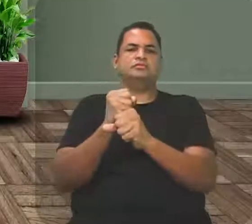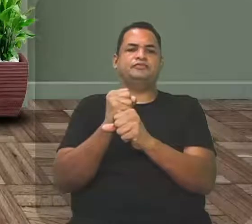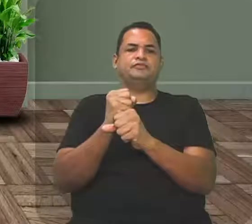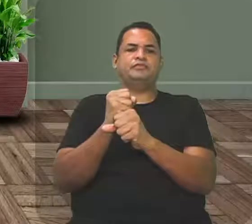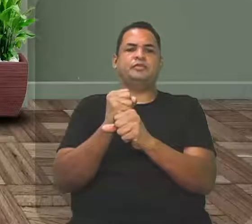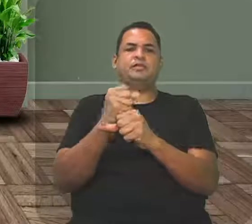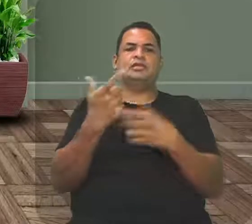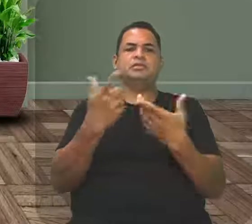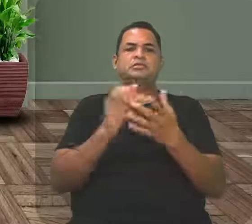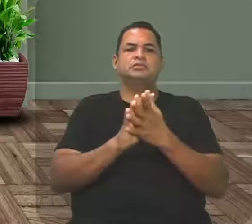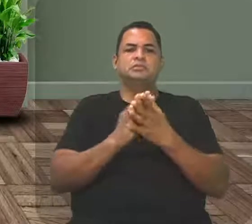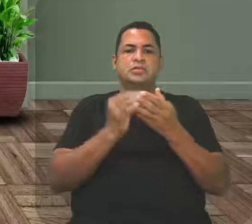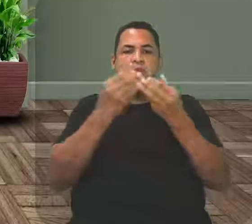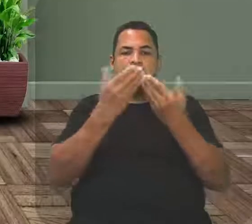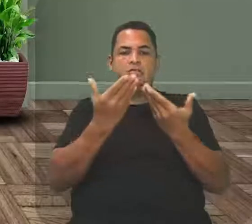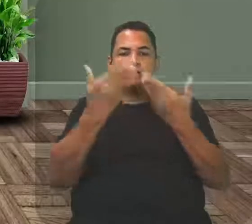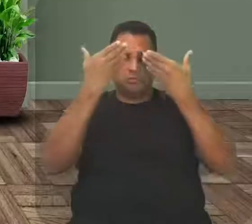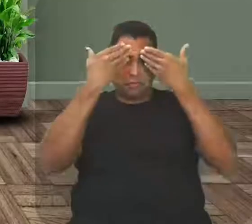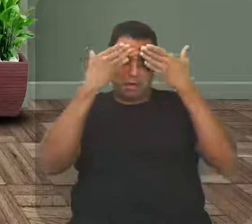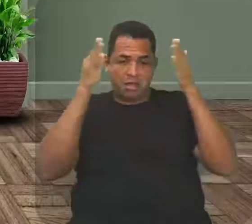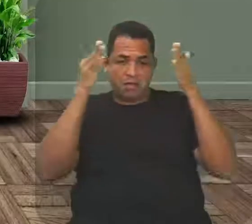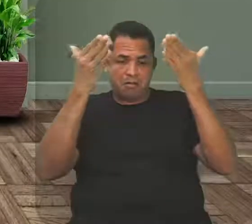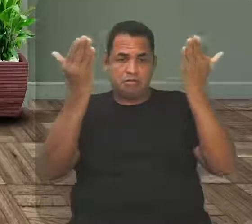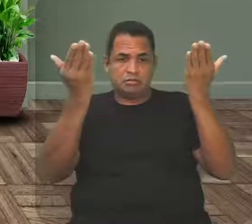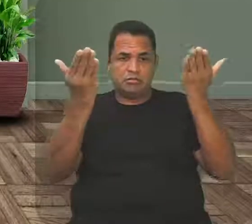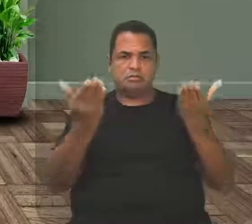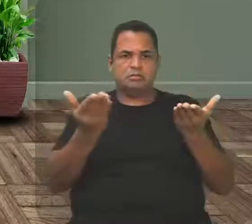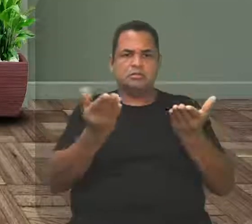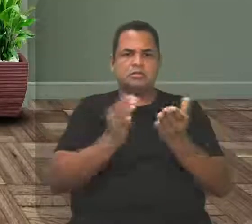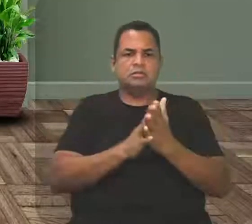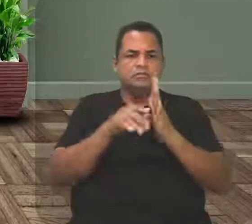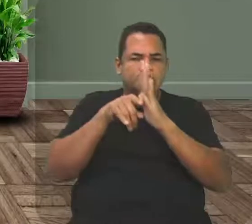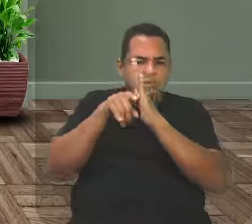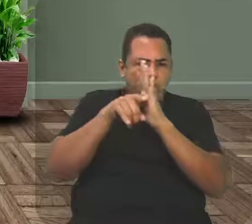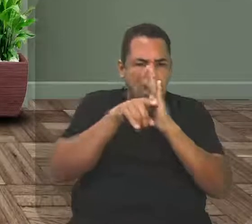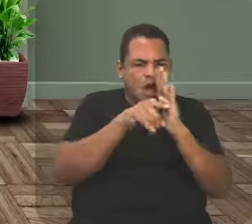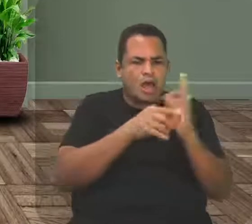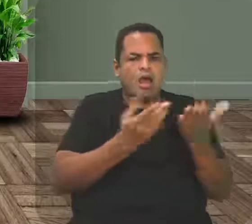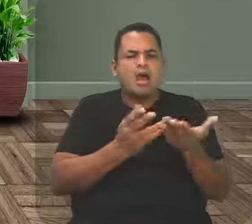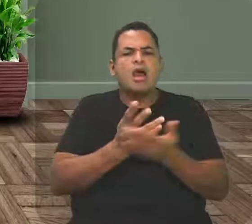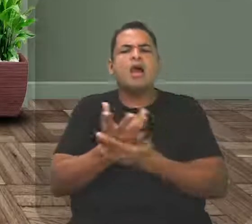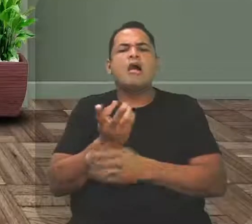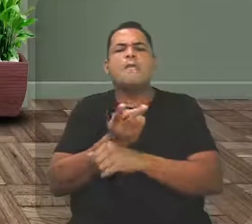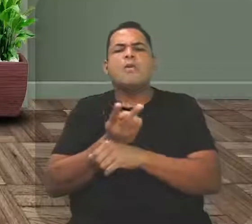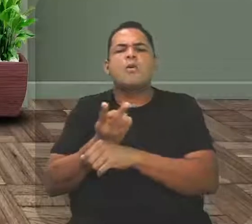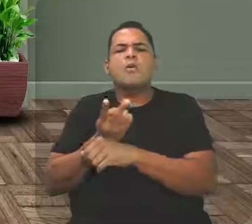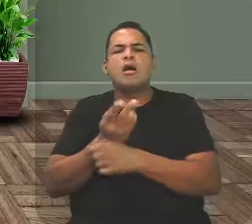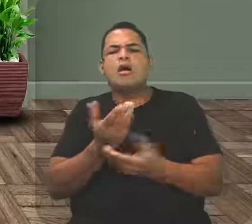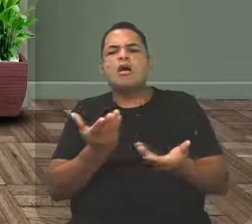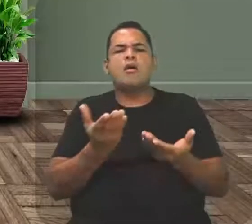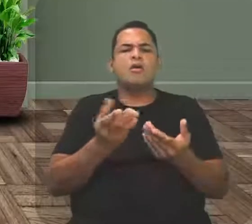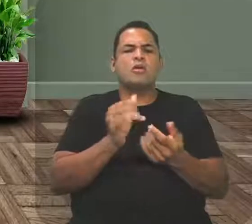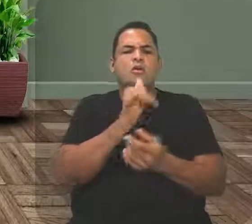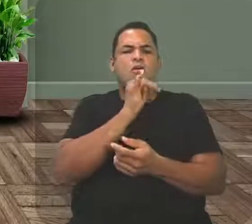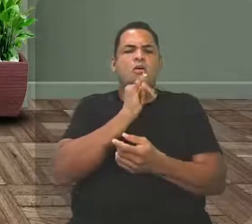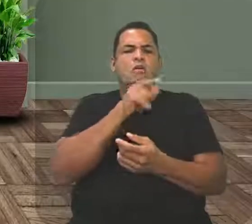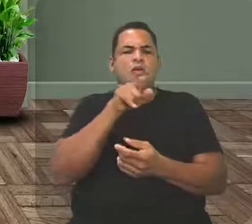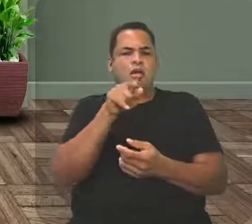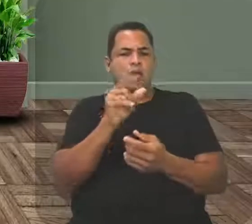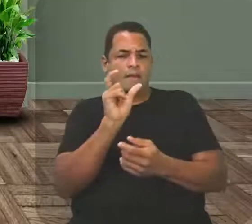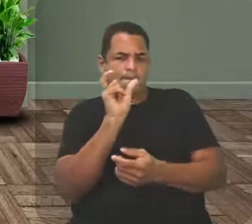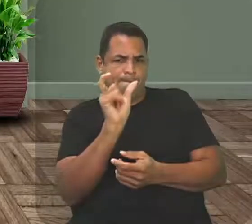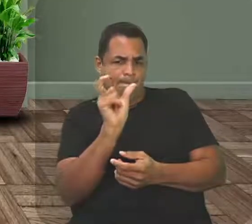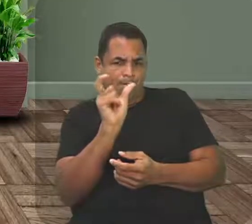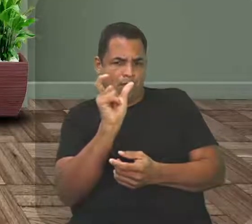vamos deixar claro mais uma vez. Vai analisar, vai localizar num exemplo, se aquele termo